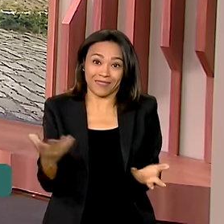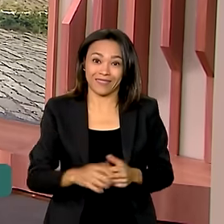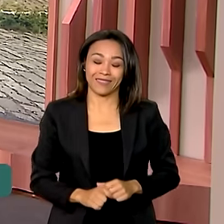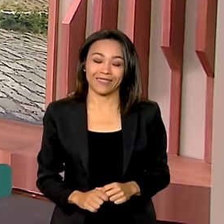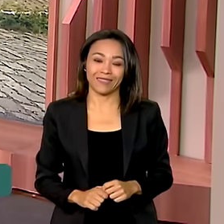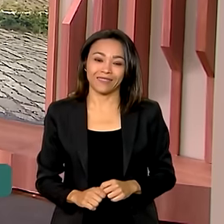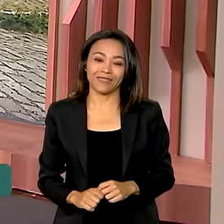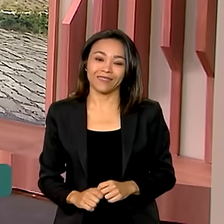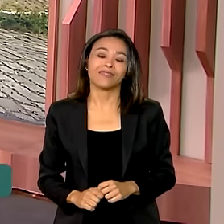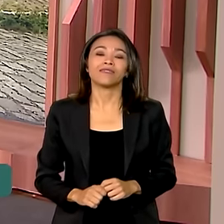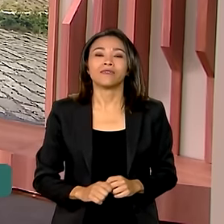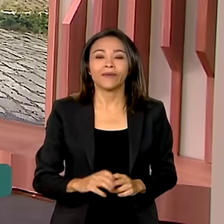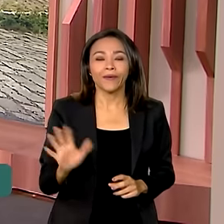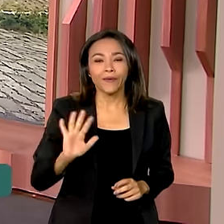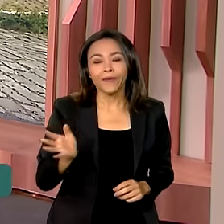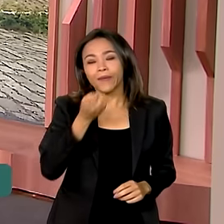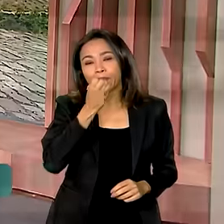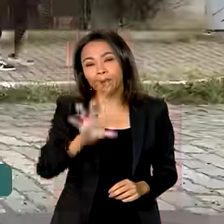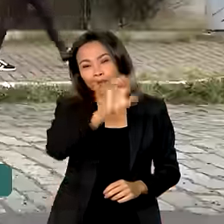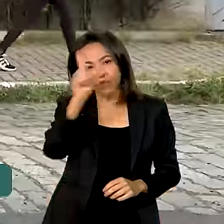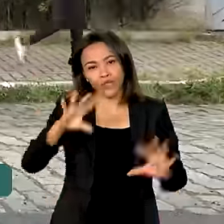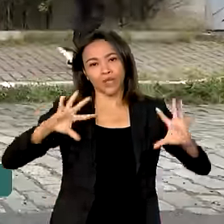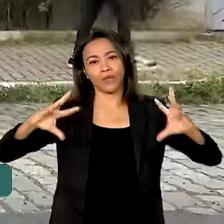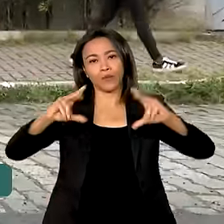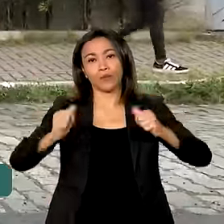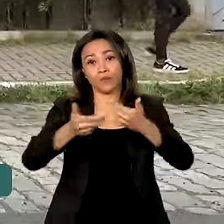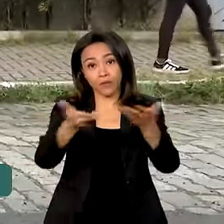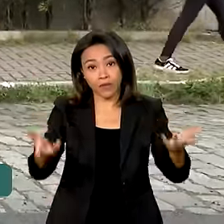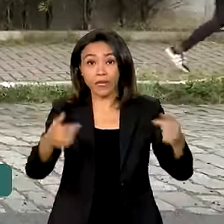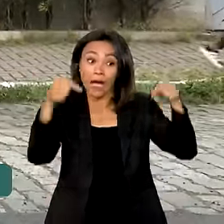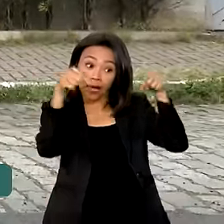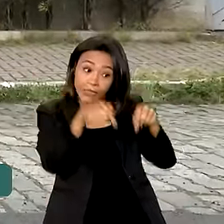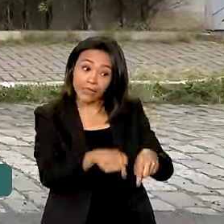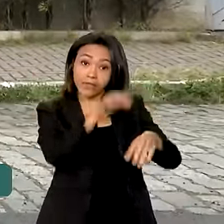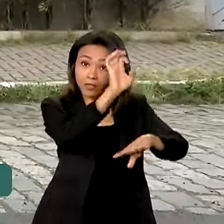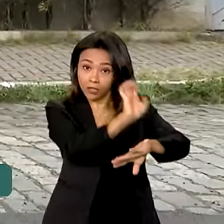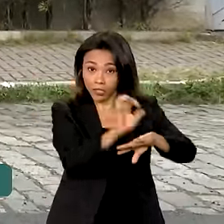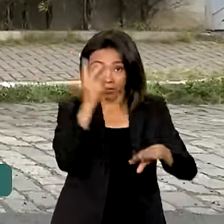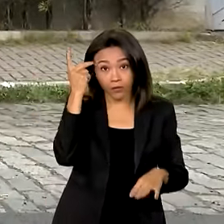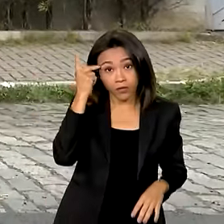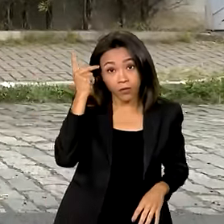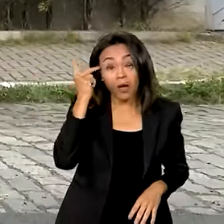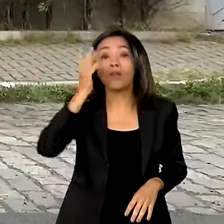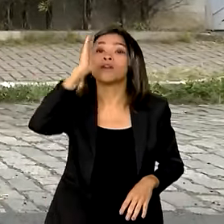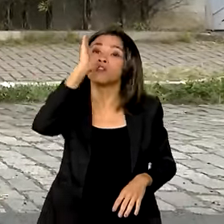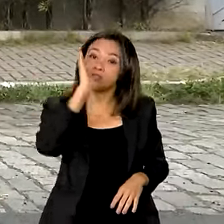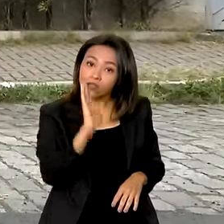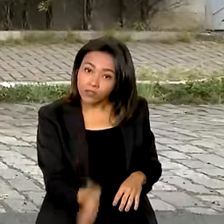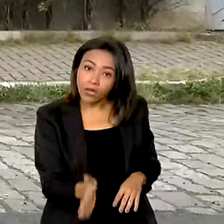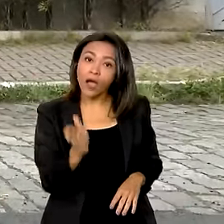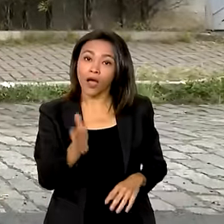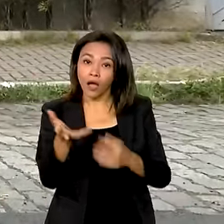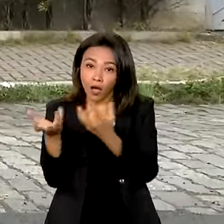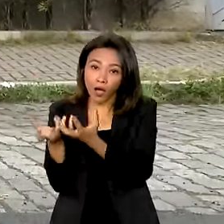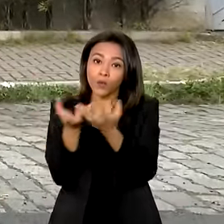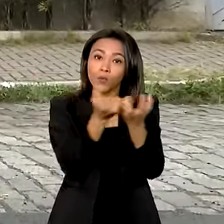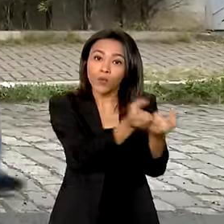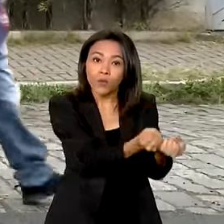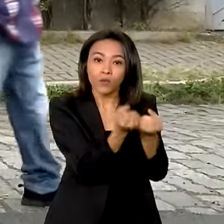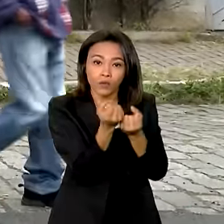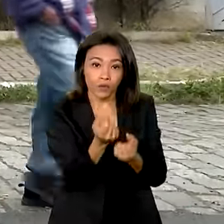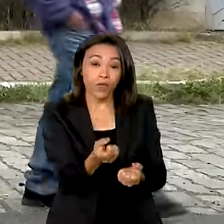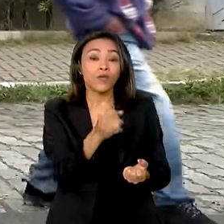Oi, Vanessa. Bom dia a você, bom dia a todos. Olha, por aqui os benefícios já são concedidos em até